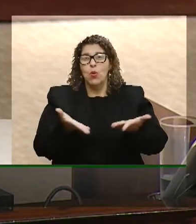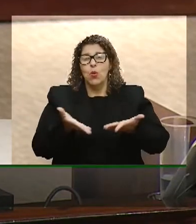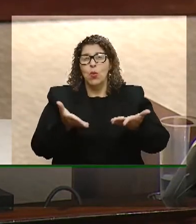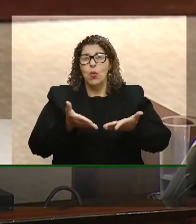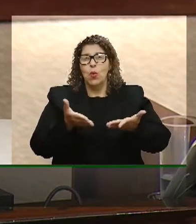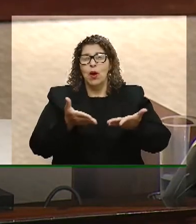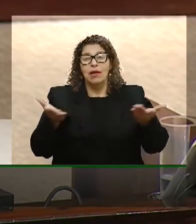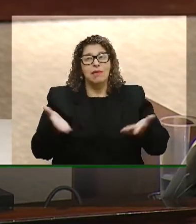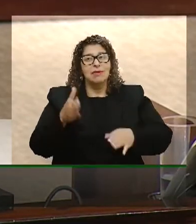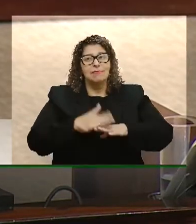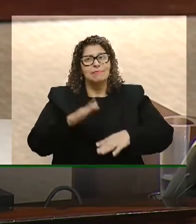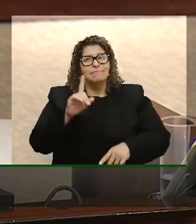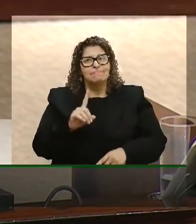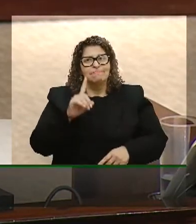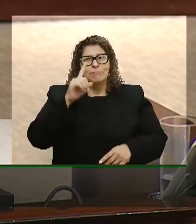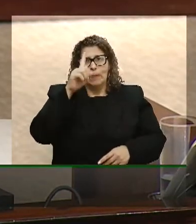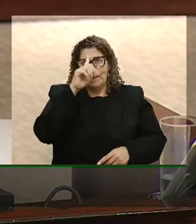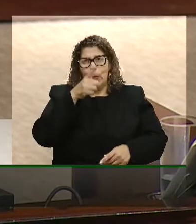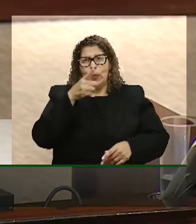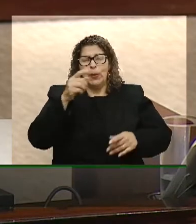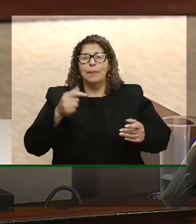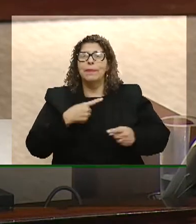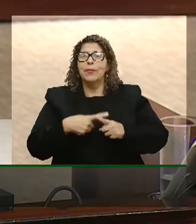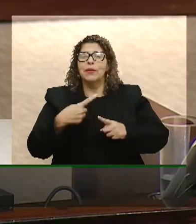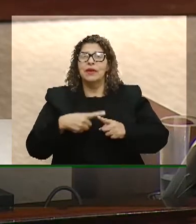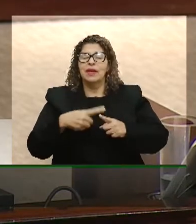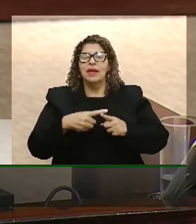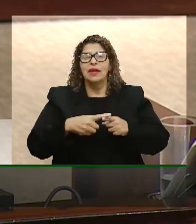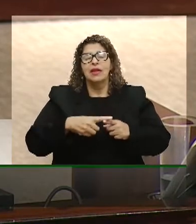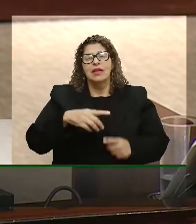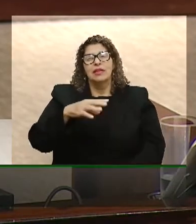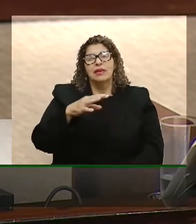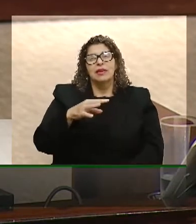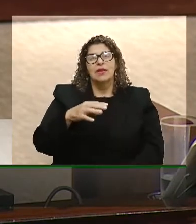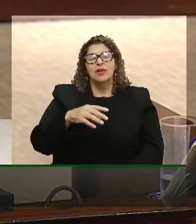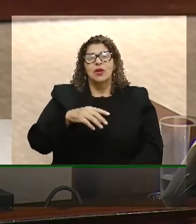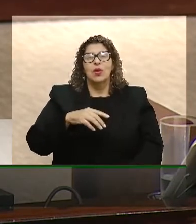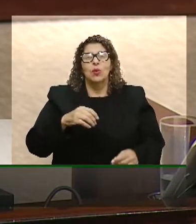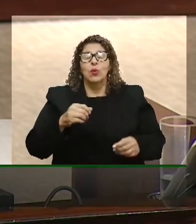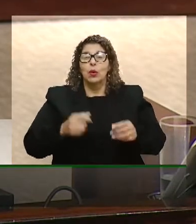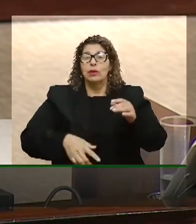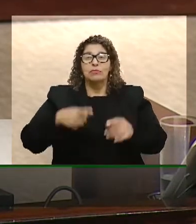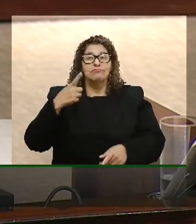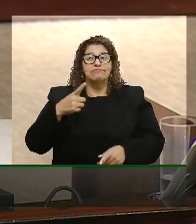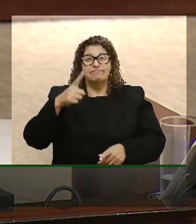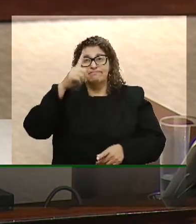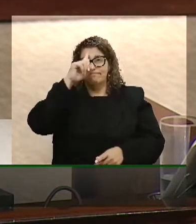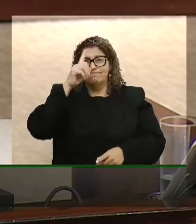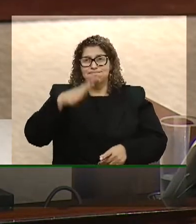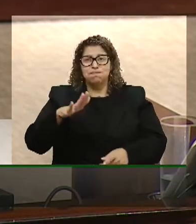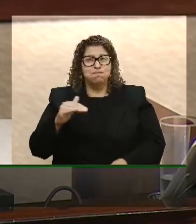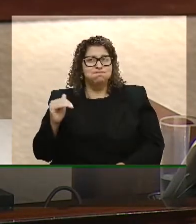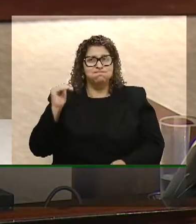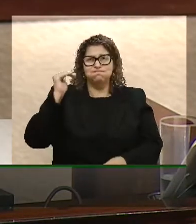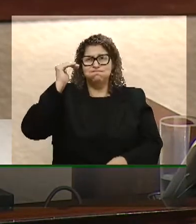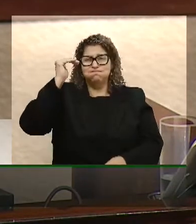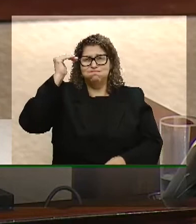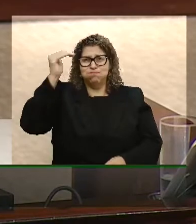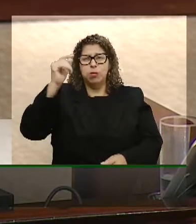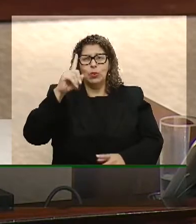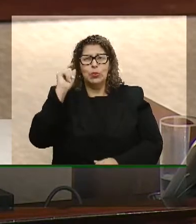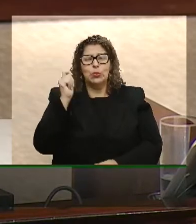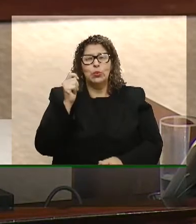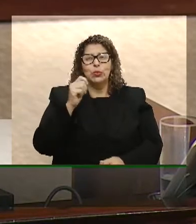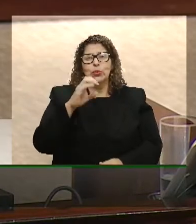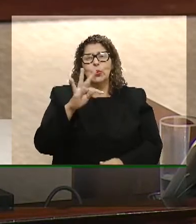imperativo, que é a decisão do Supremo Tribunal Federal, que deu prazo até o final de fevereiro para o Congresso Nacional votar essa matéria.